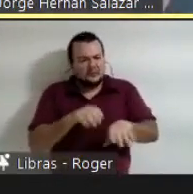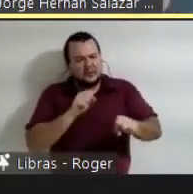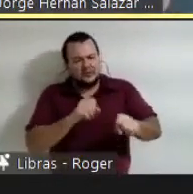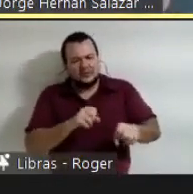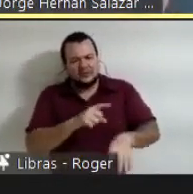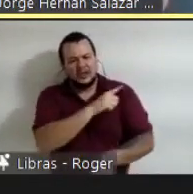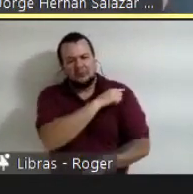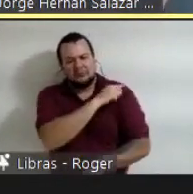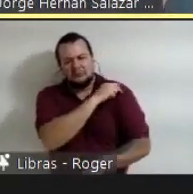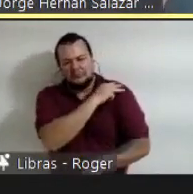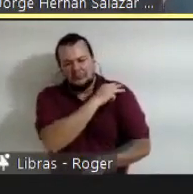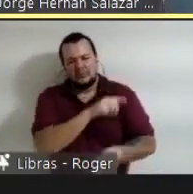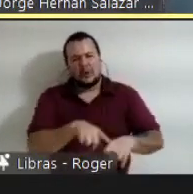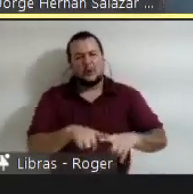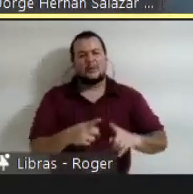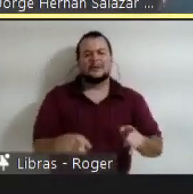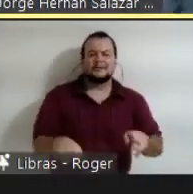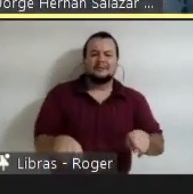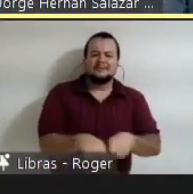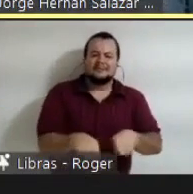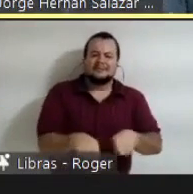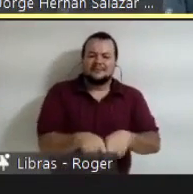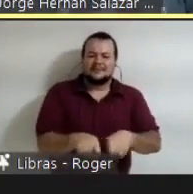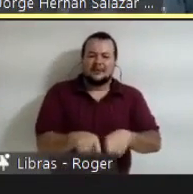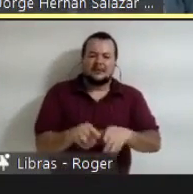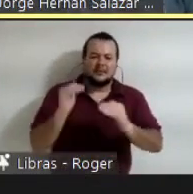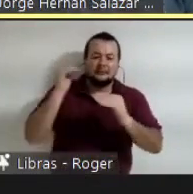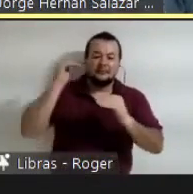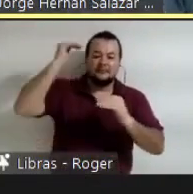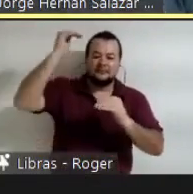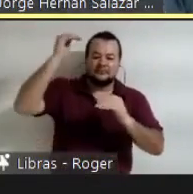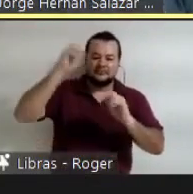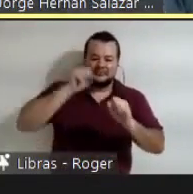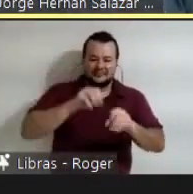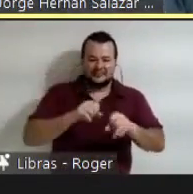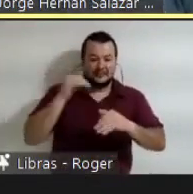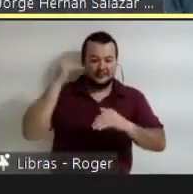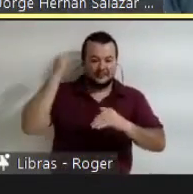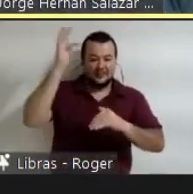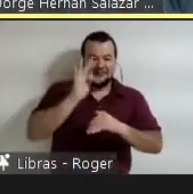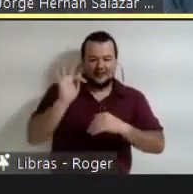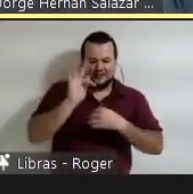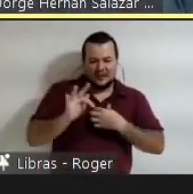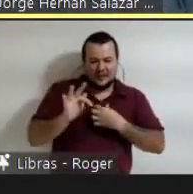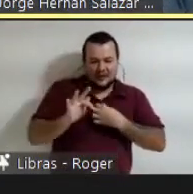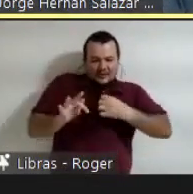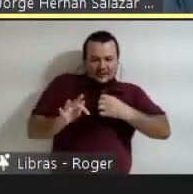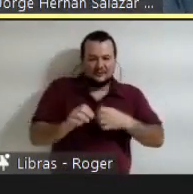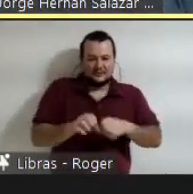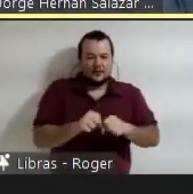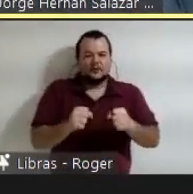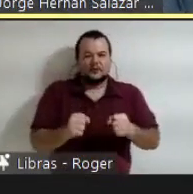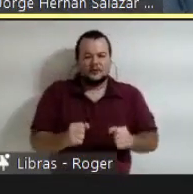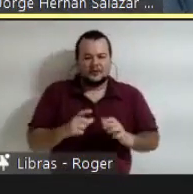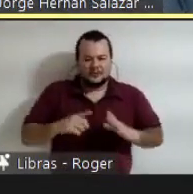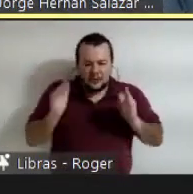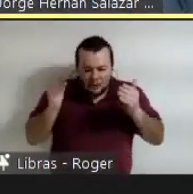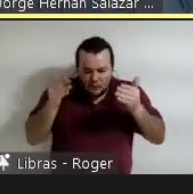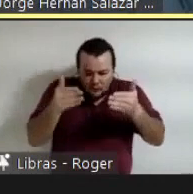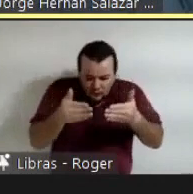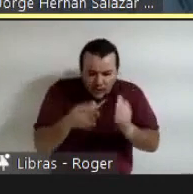de graduação, o sistema está focado para capacidade de conhecê- respostas.